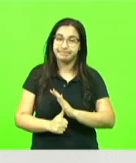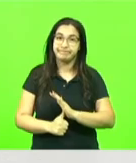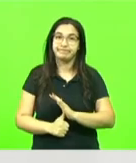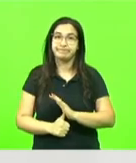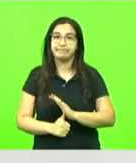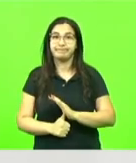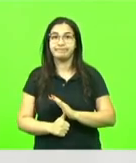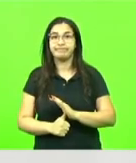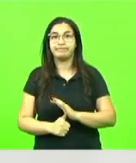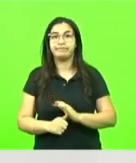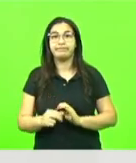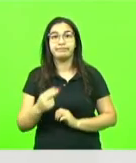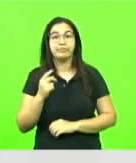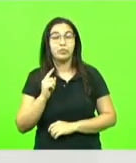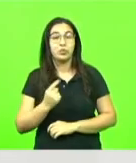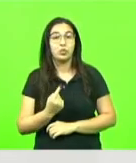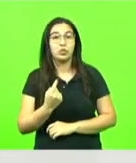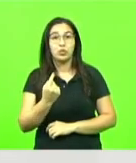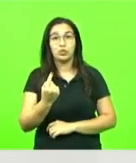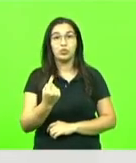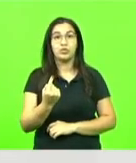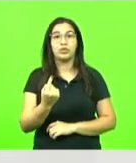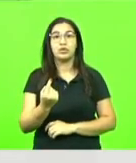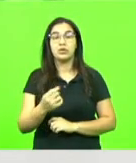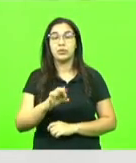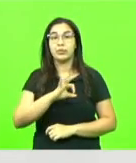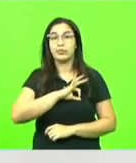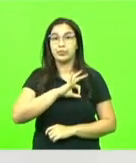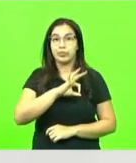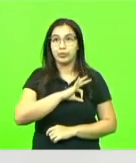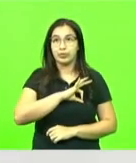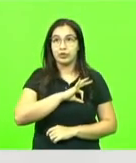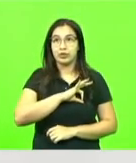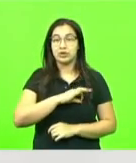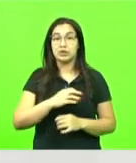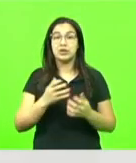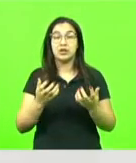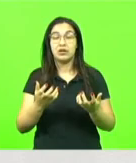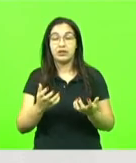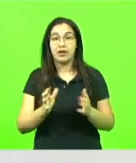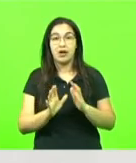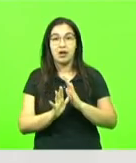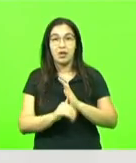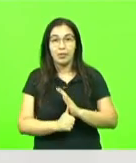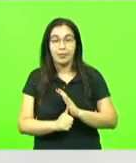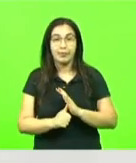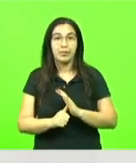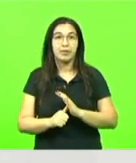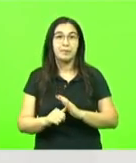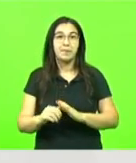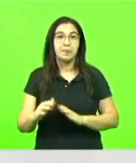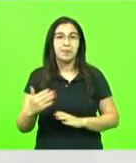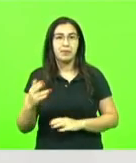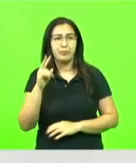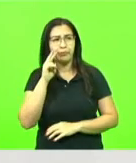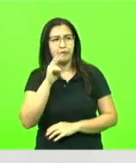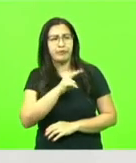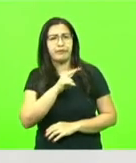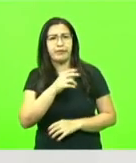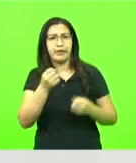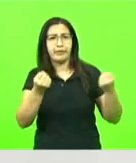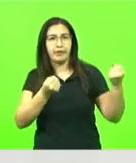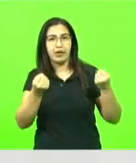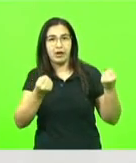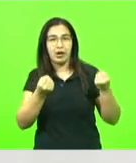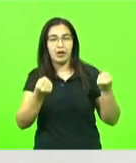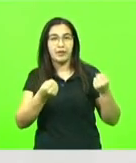exclusivamente pela sua ostensividade, é aquele policiamento que o sujeito quer cometer um crime, aí ele olha para o lado, ele vê uma viatura e fala assim, não, não vou